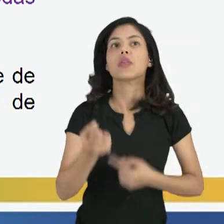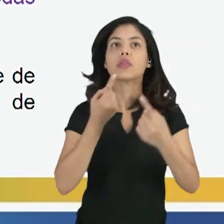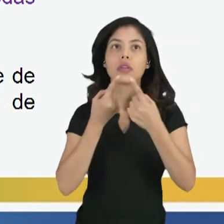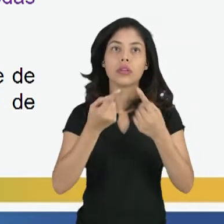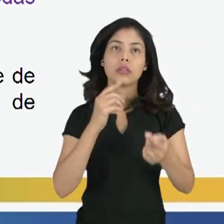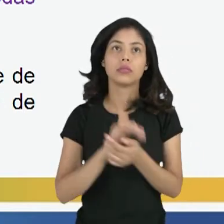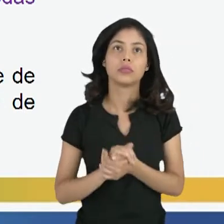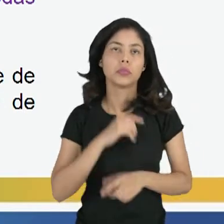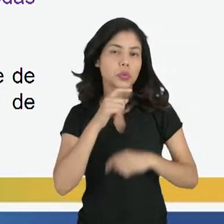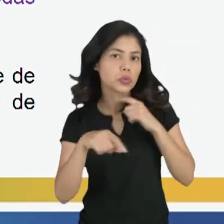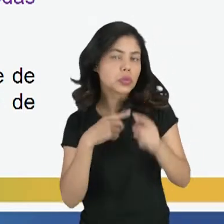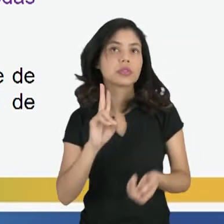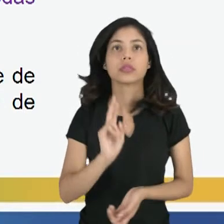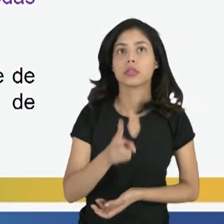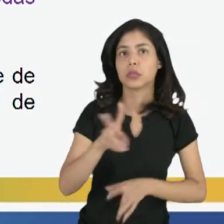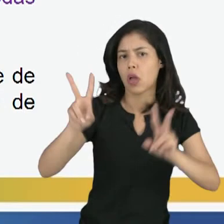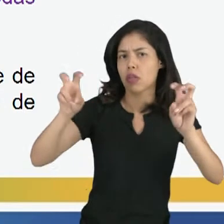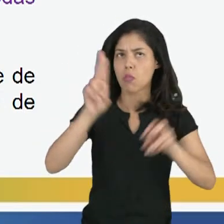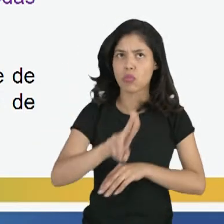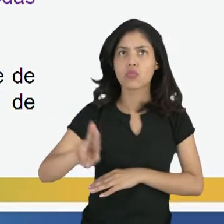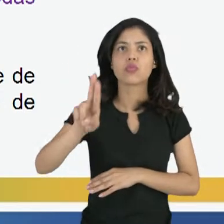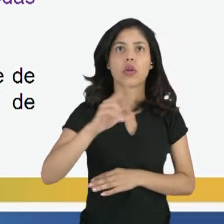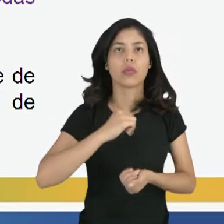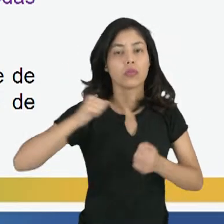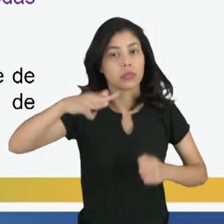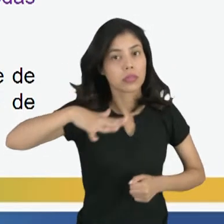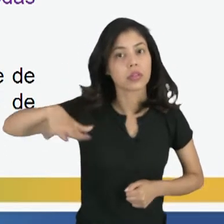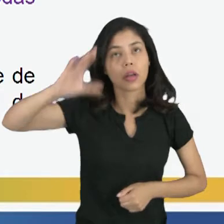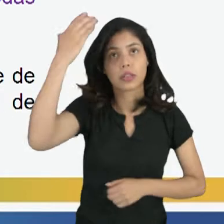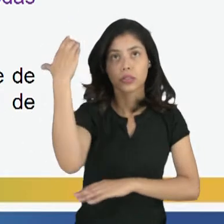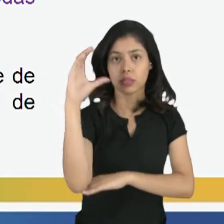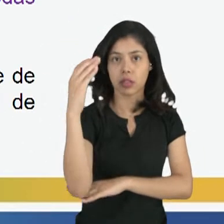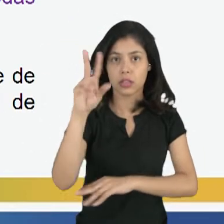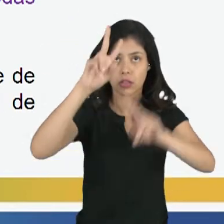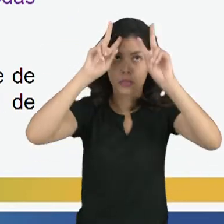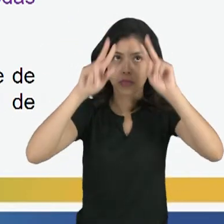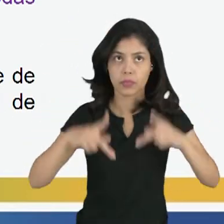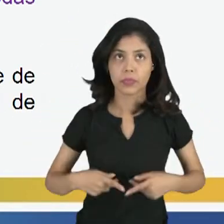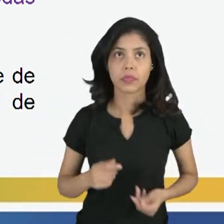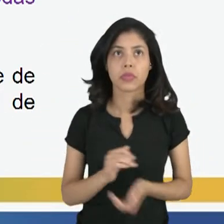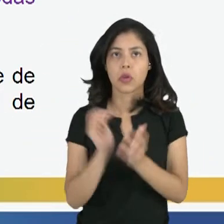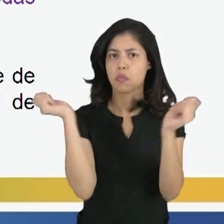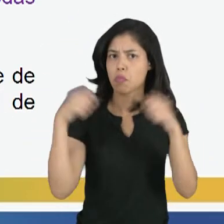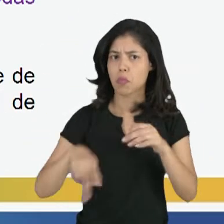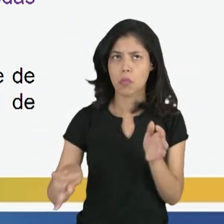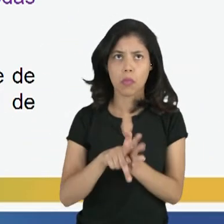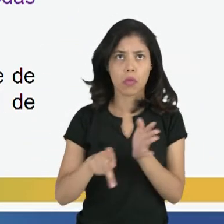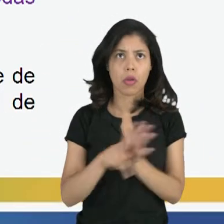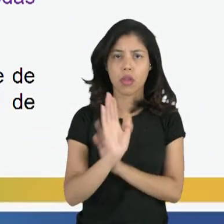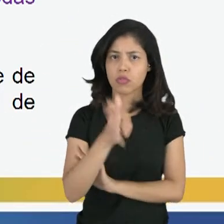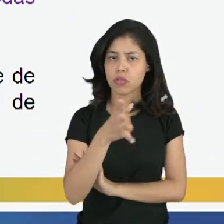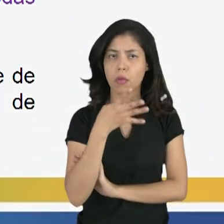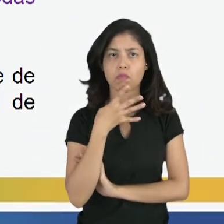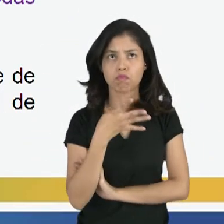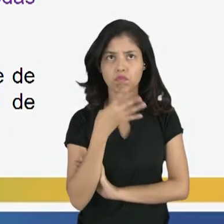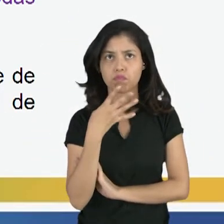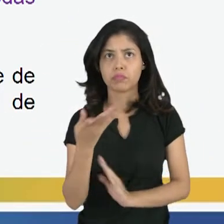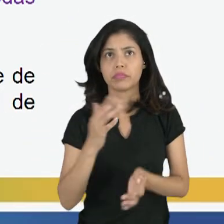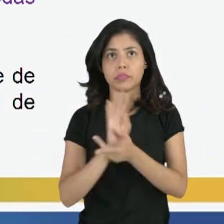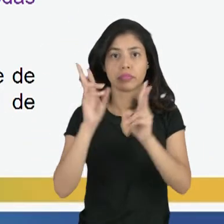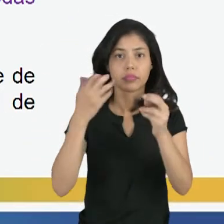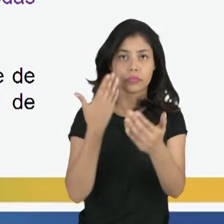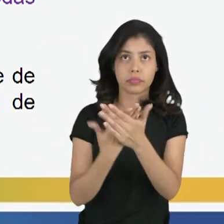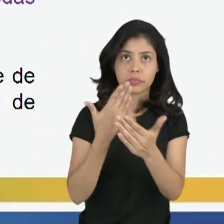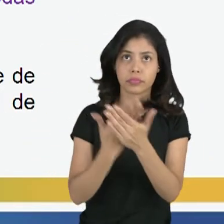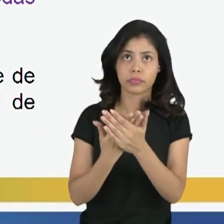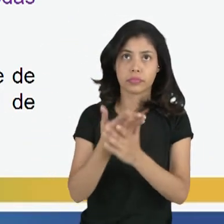Dialética é, sem dúvida, um termo usual no campo das ciências humanas. É bem provável que você já ouviu esse termo nas